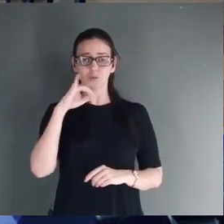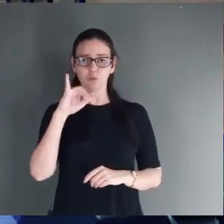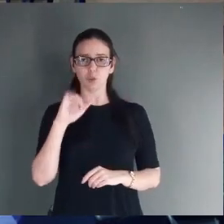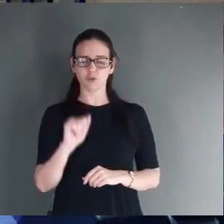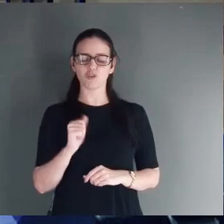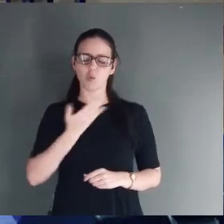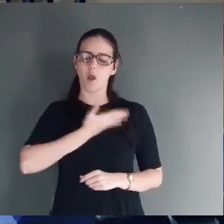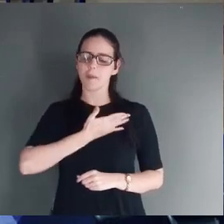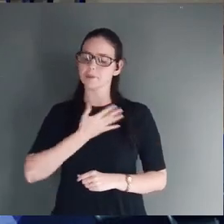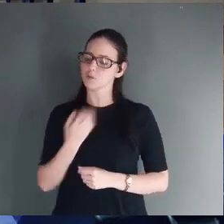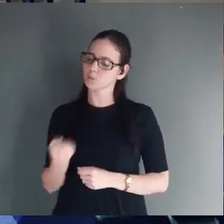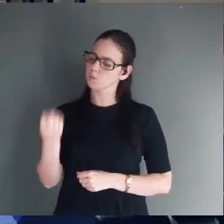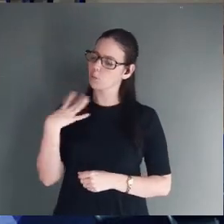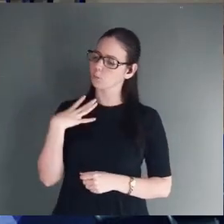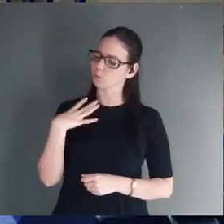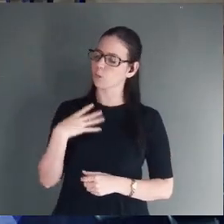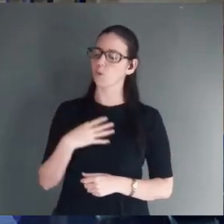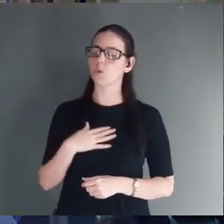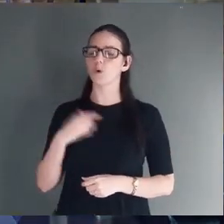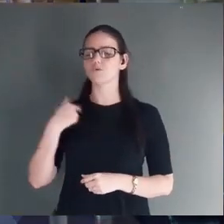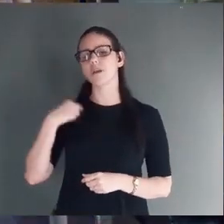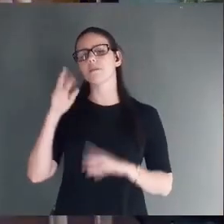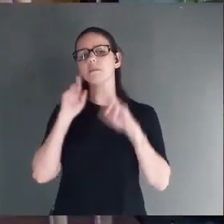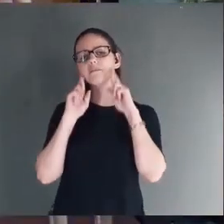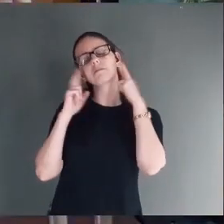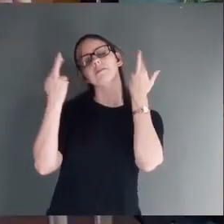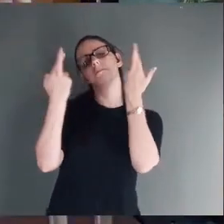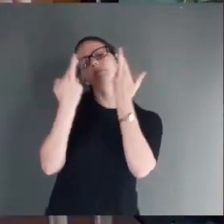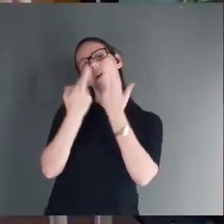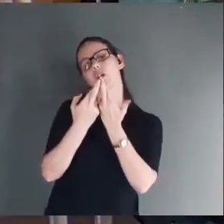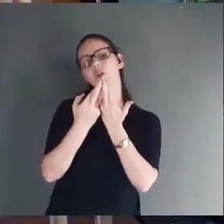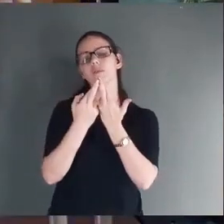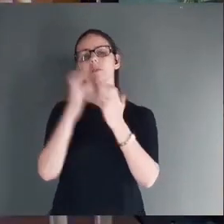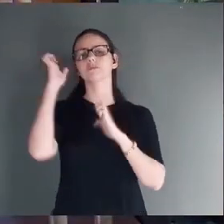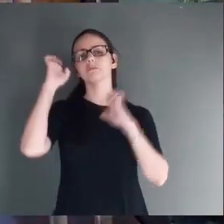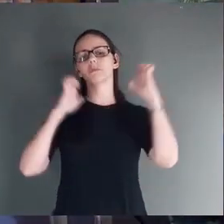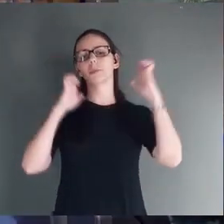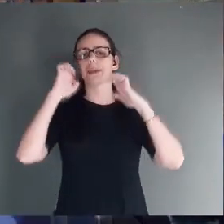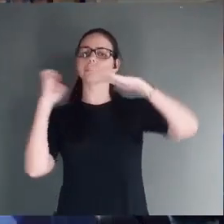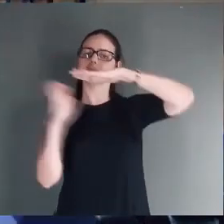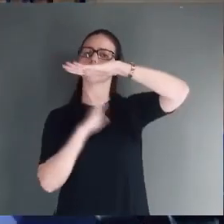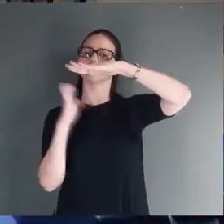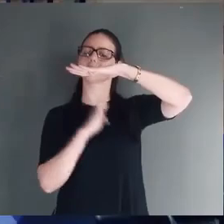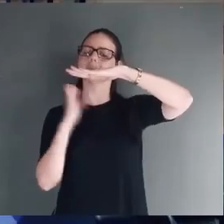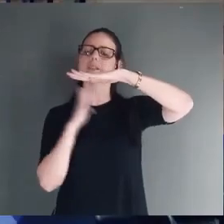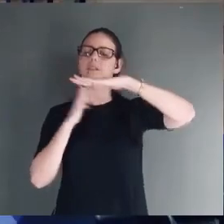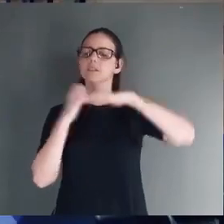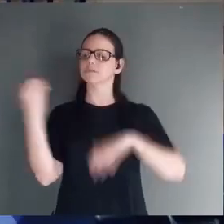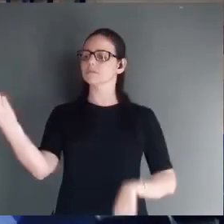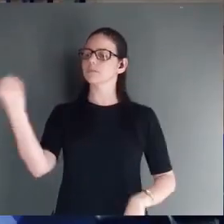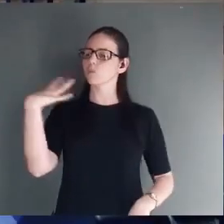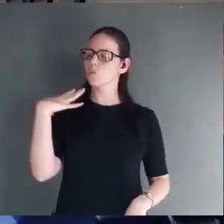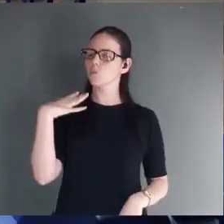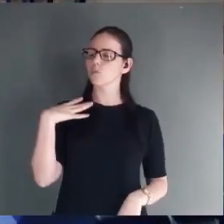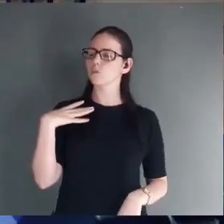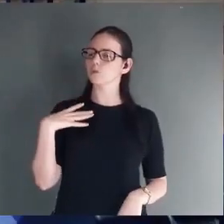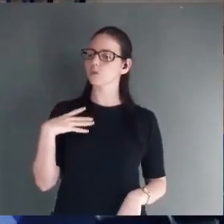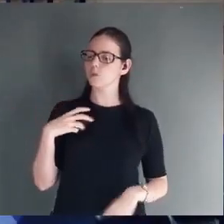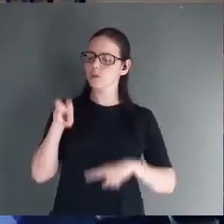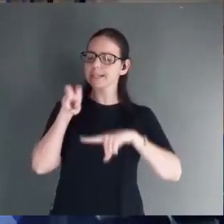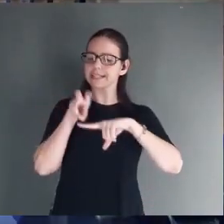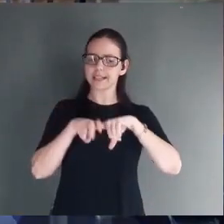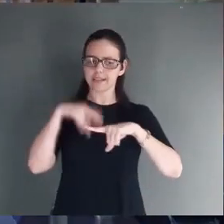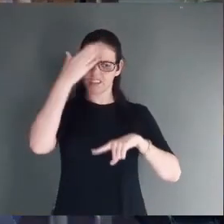empresário muito rico. Foi para uma reunião das suas empresas. E falaram para ele assim. Senta na